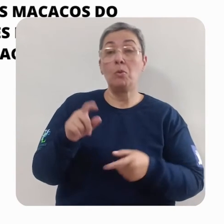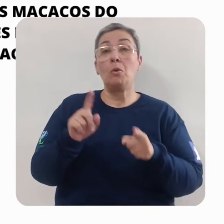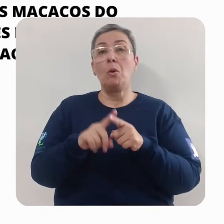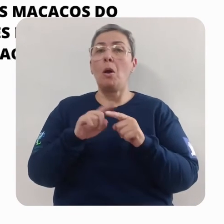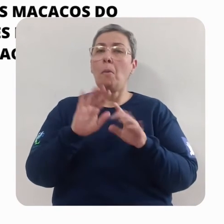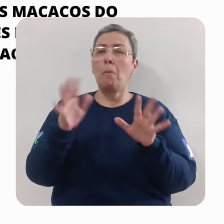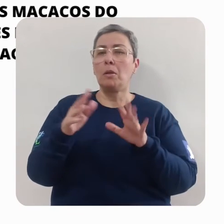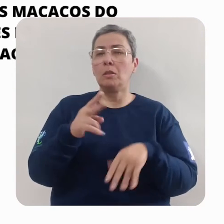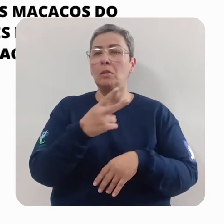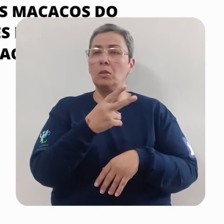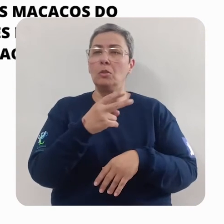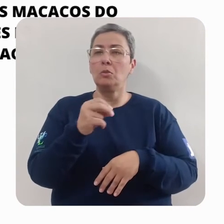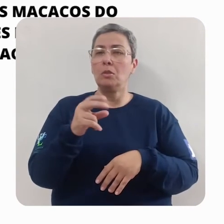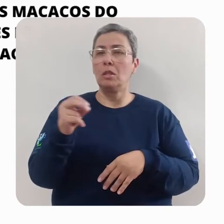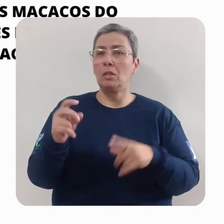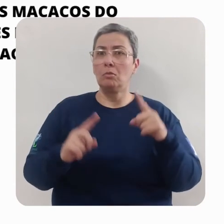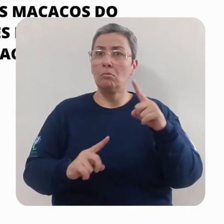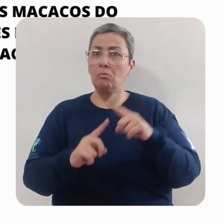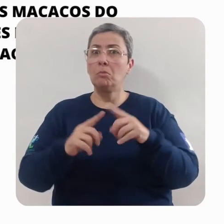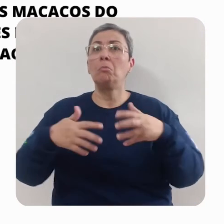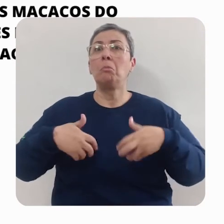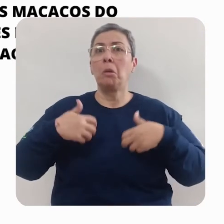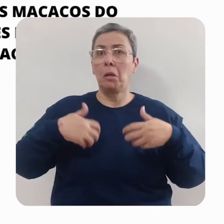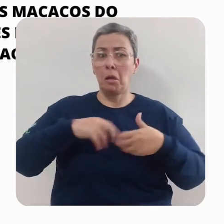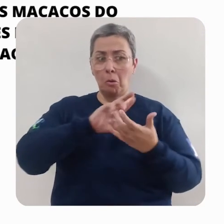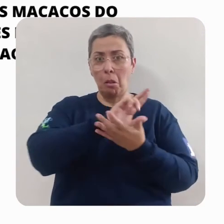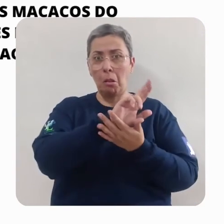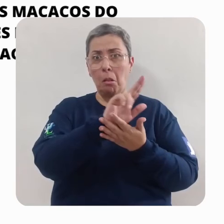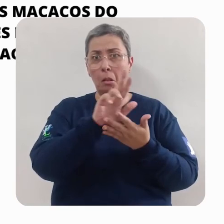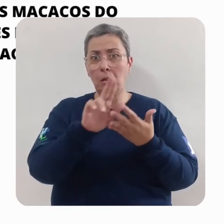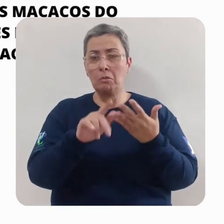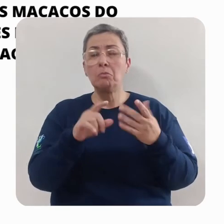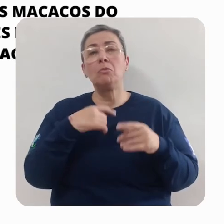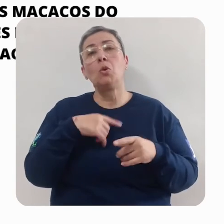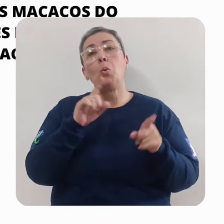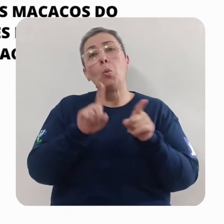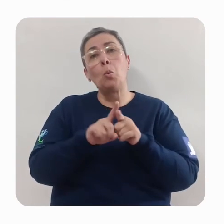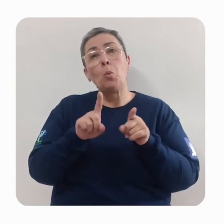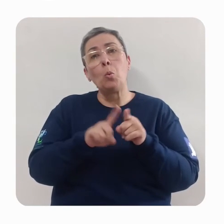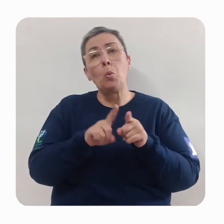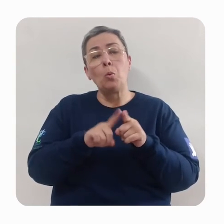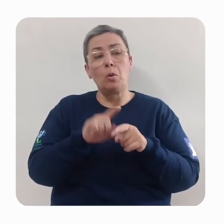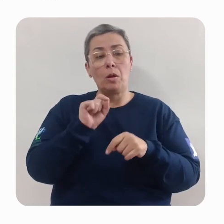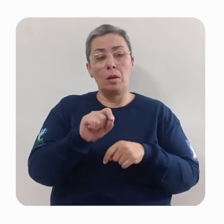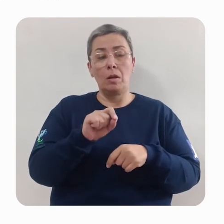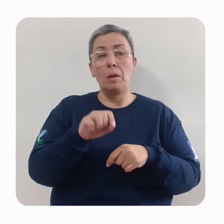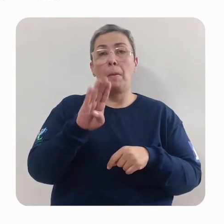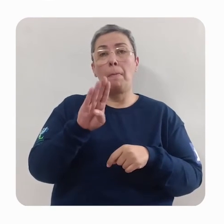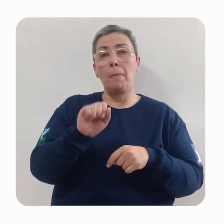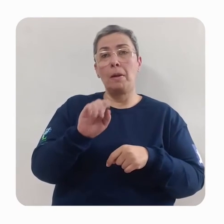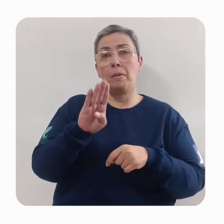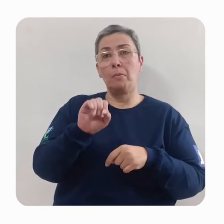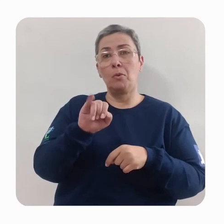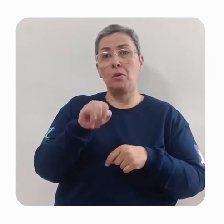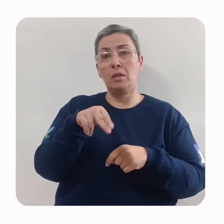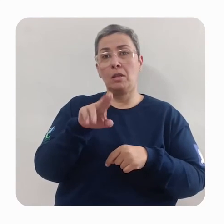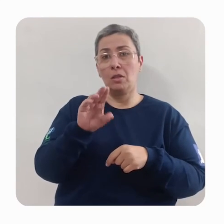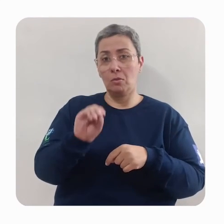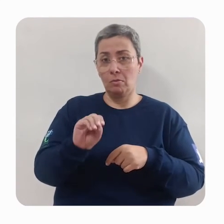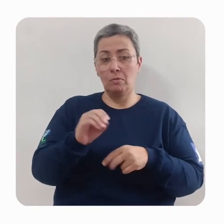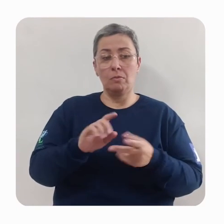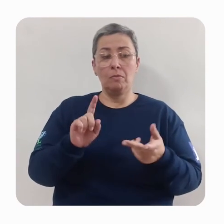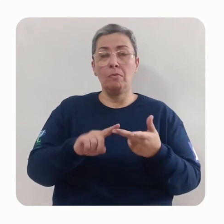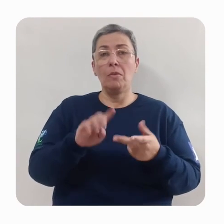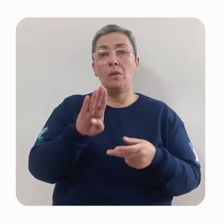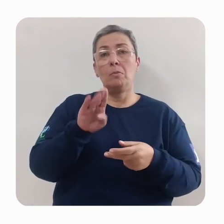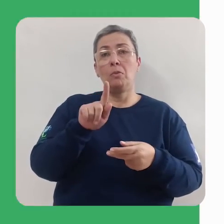de 200 espécies de macacos. Entre eles, o babuíno e